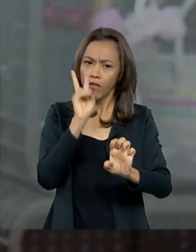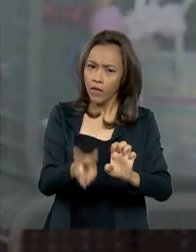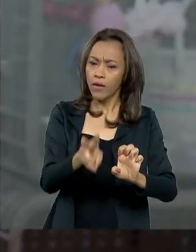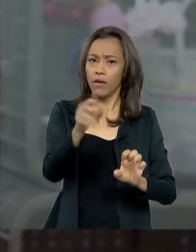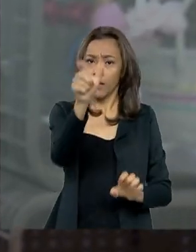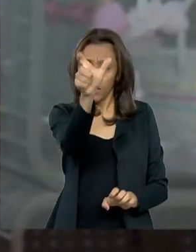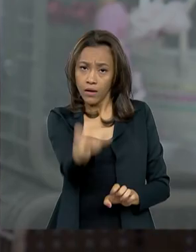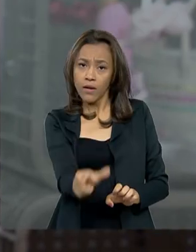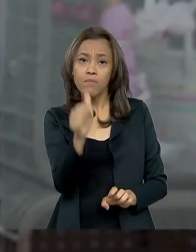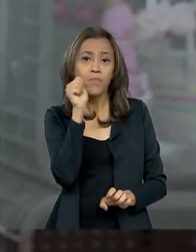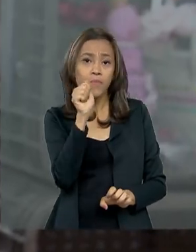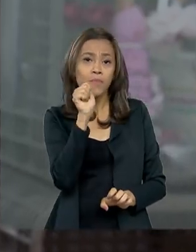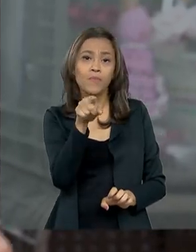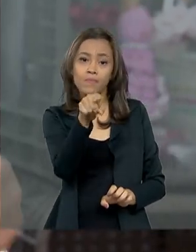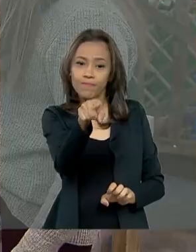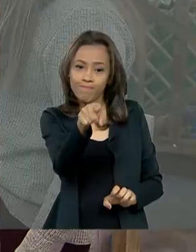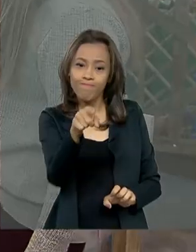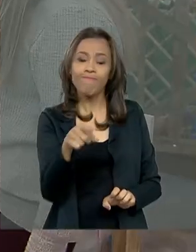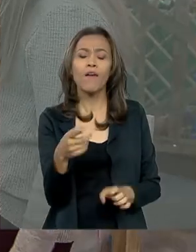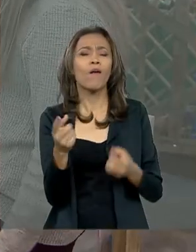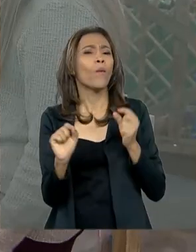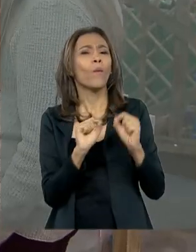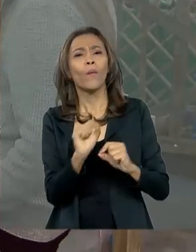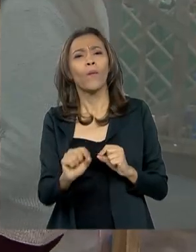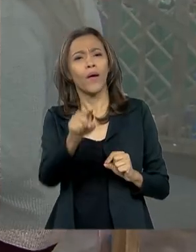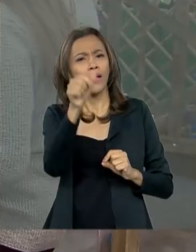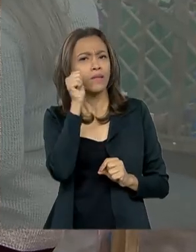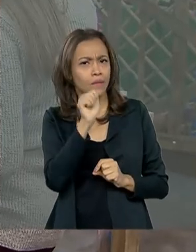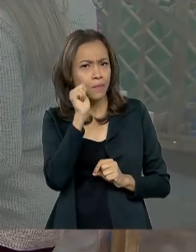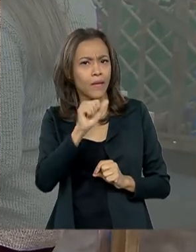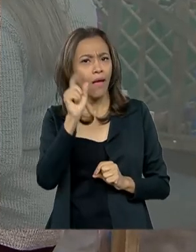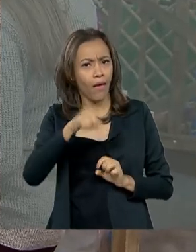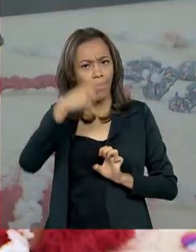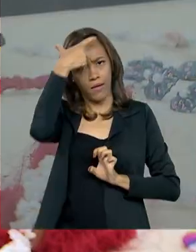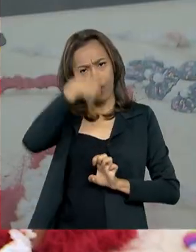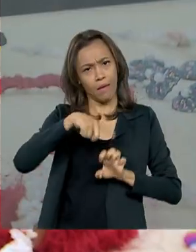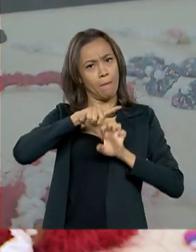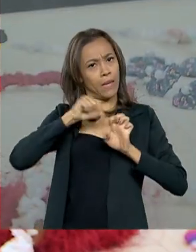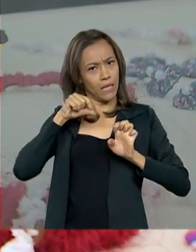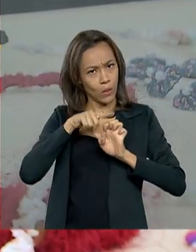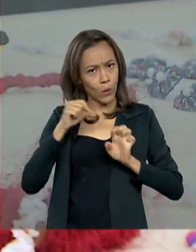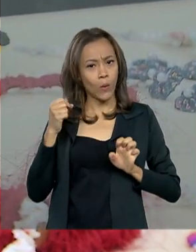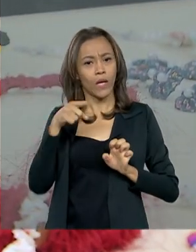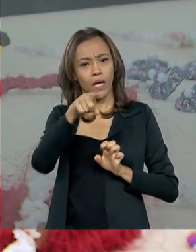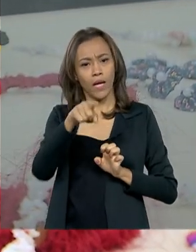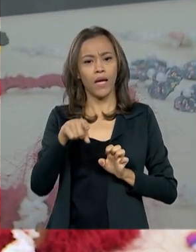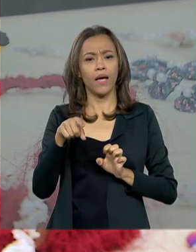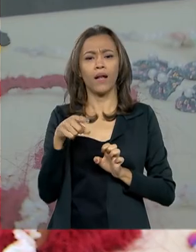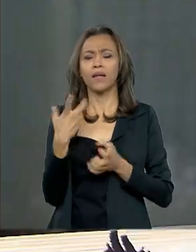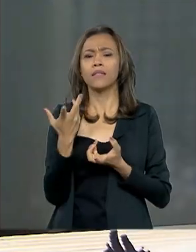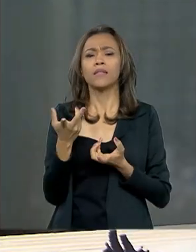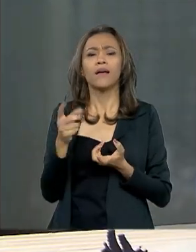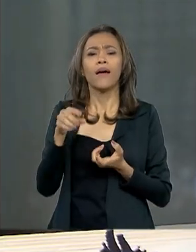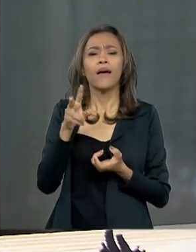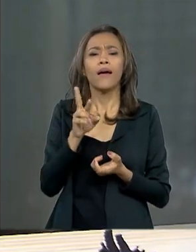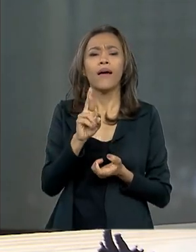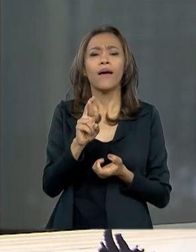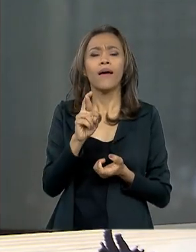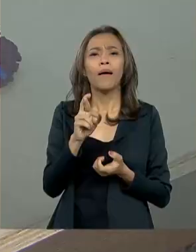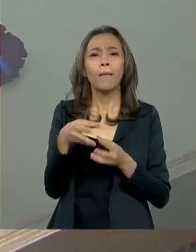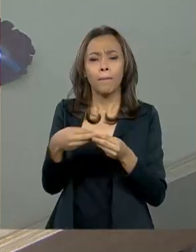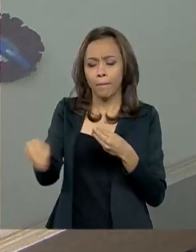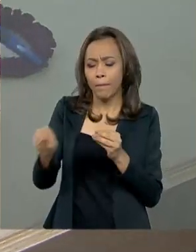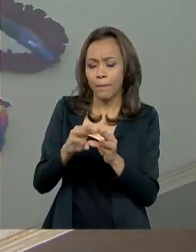É o caso, por exemplo, de Marilene. Ela é empreendedora individual. A artesã recicla retalhos. Em suas